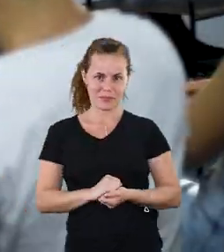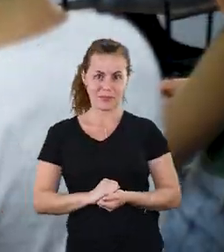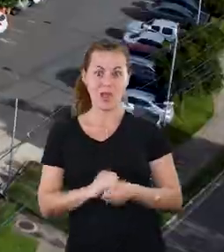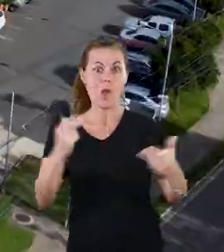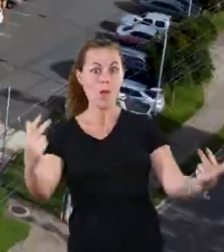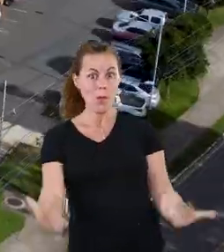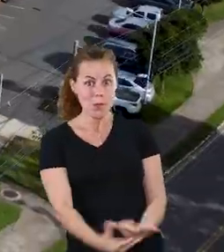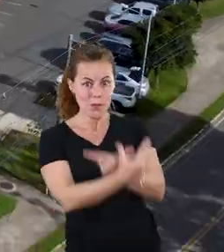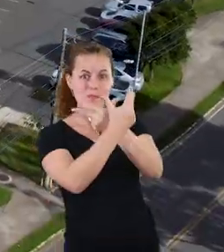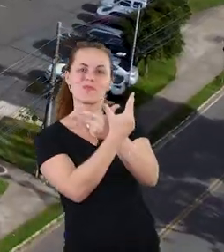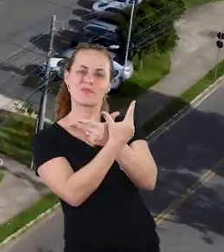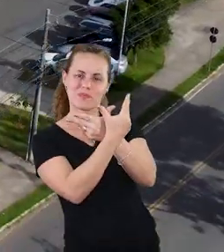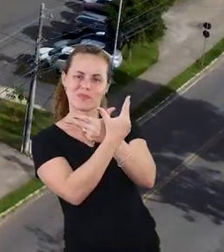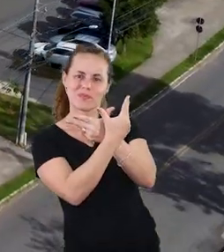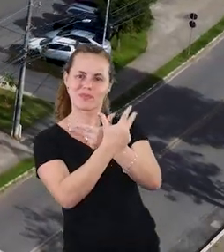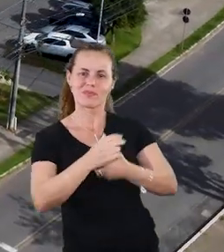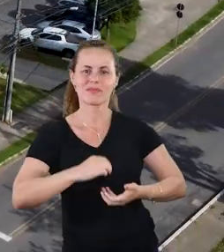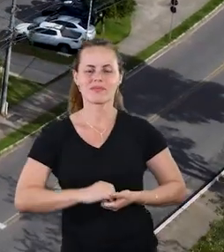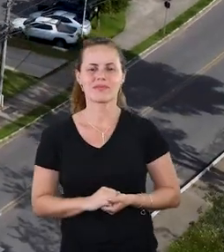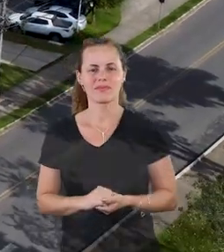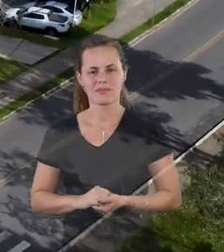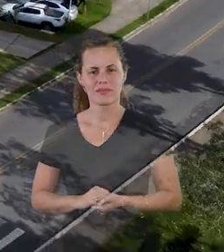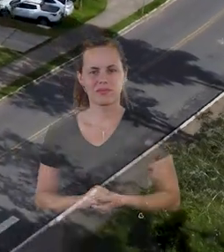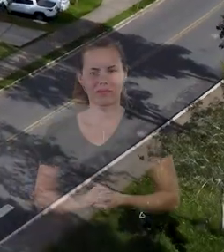Matemática da UFV.